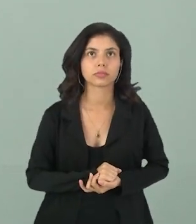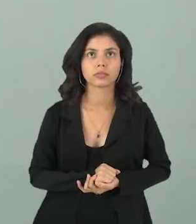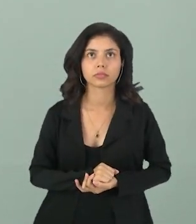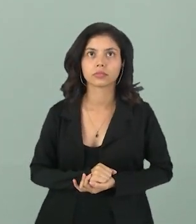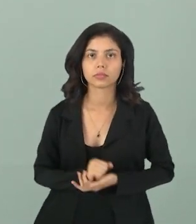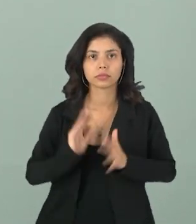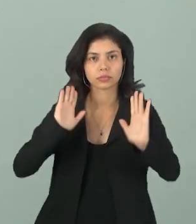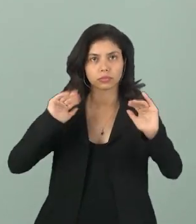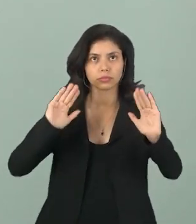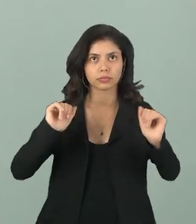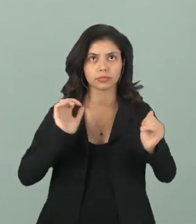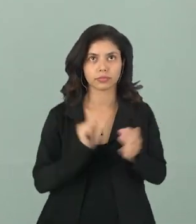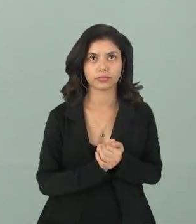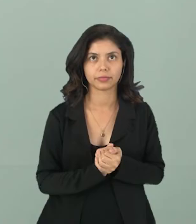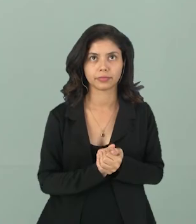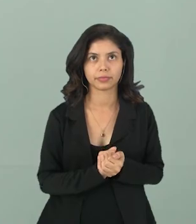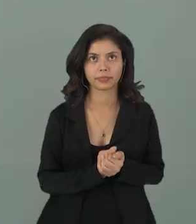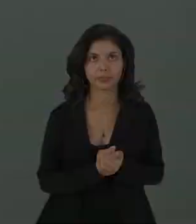Eduq. Então, até breve.